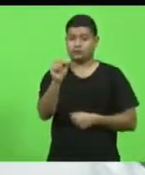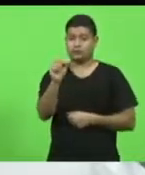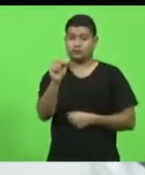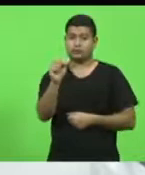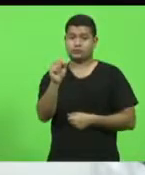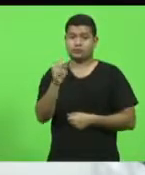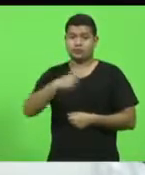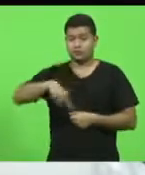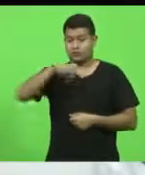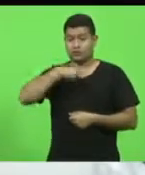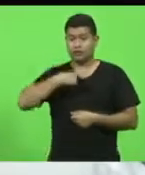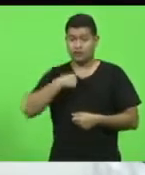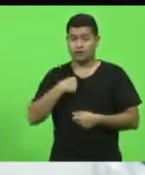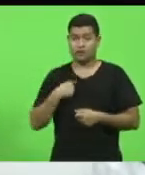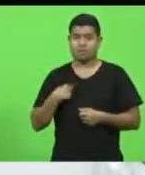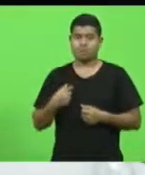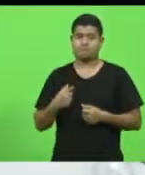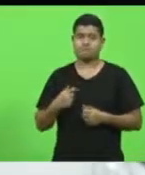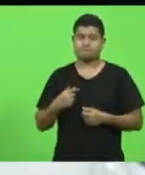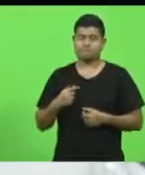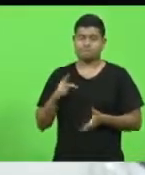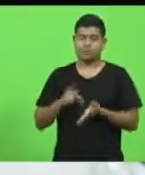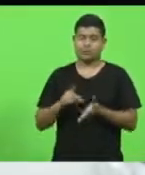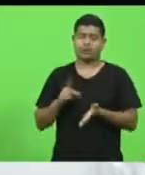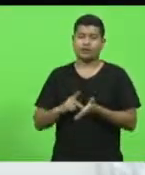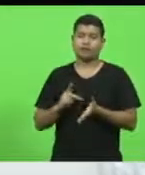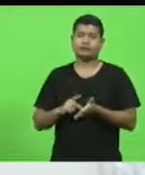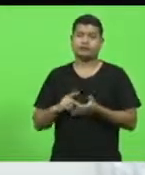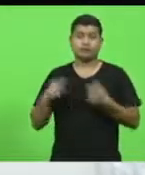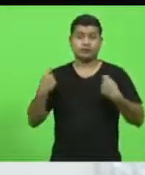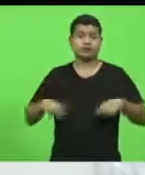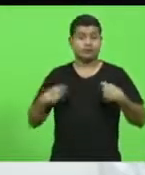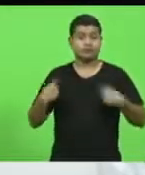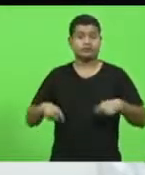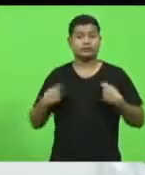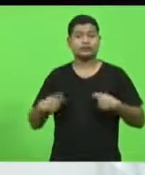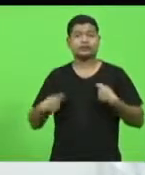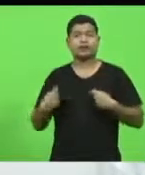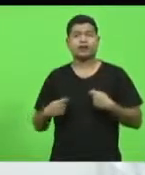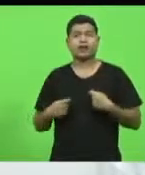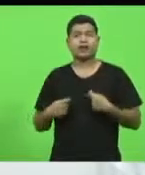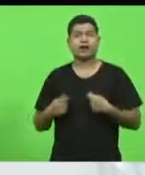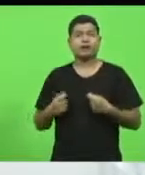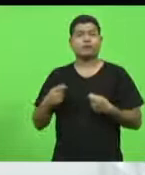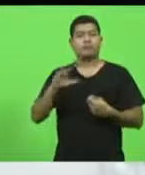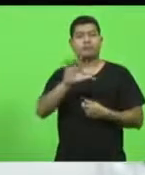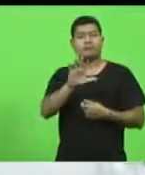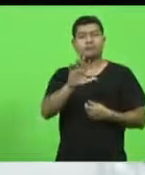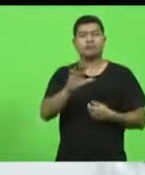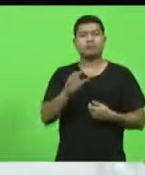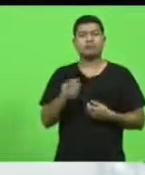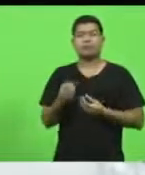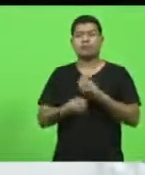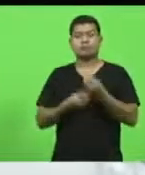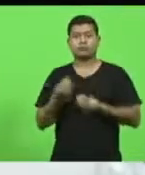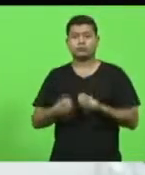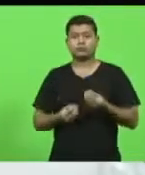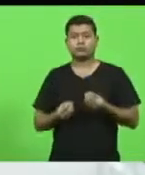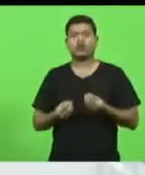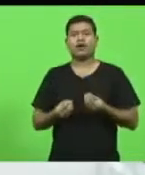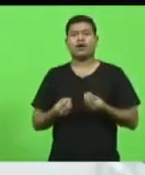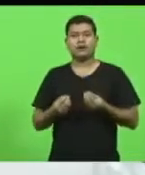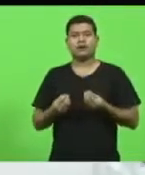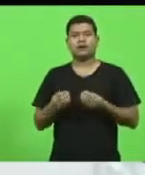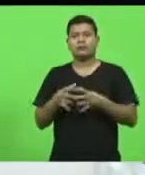padecemos de uma representatividade não de pessoas, mas maior em número para que